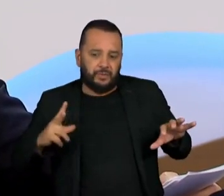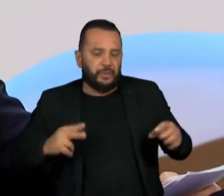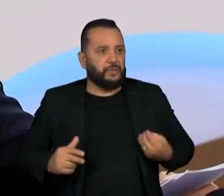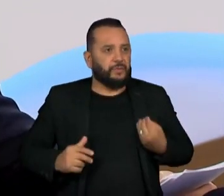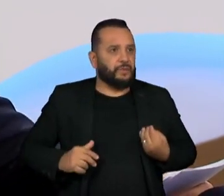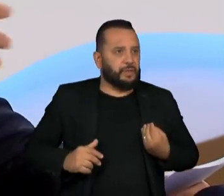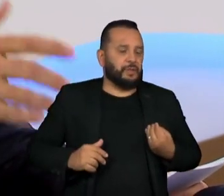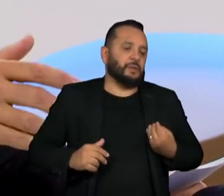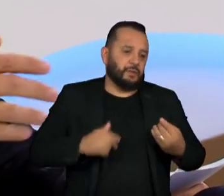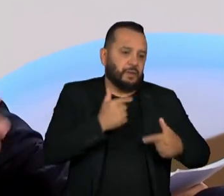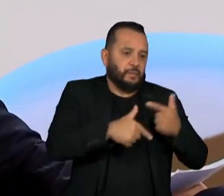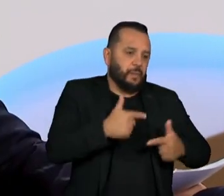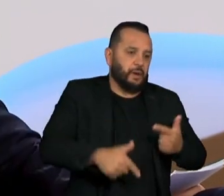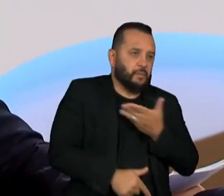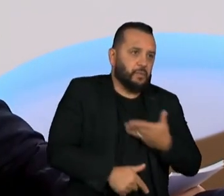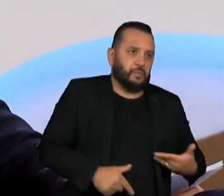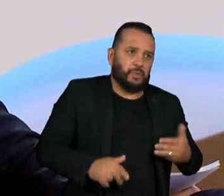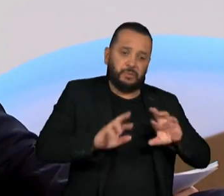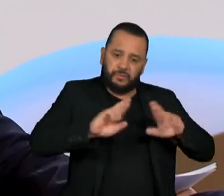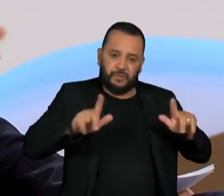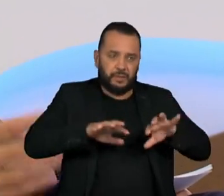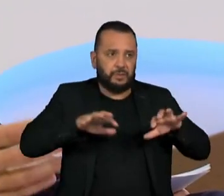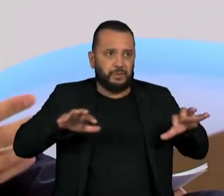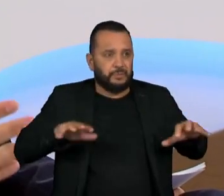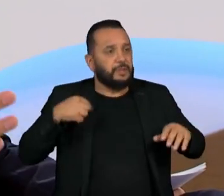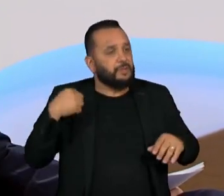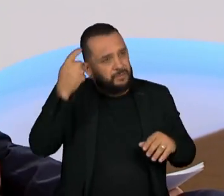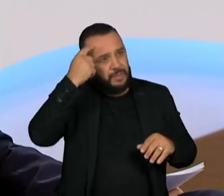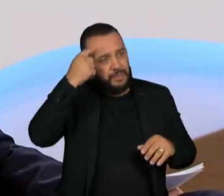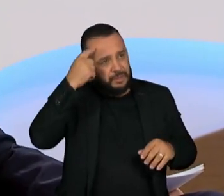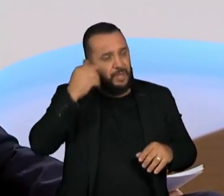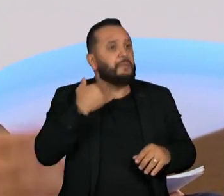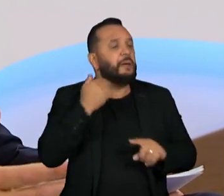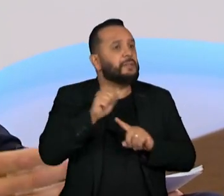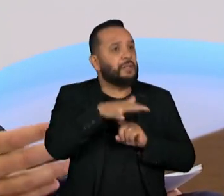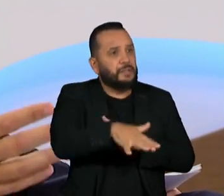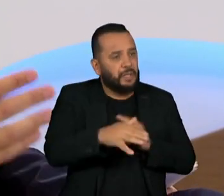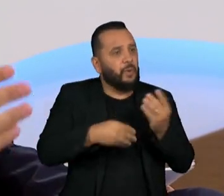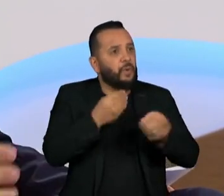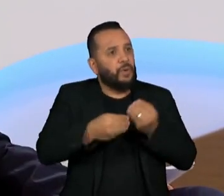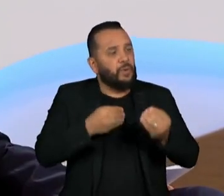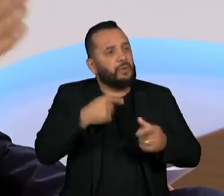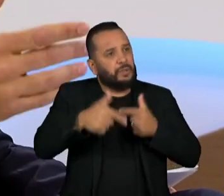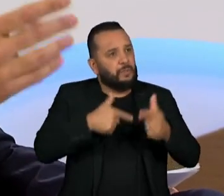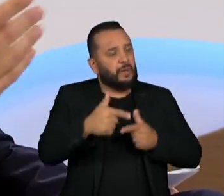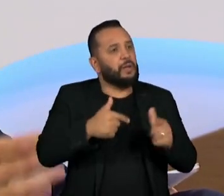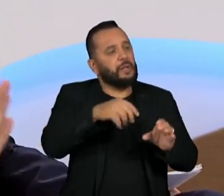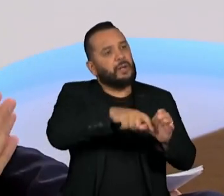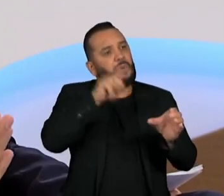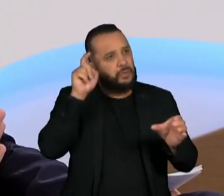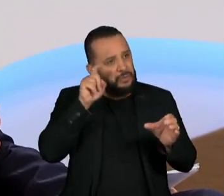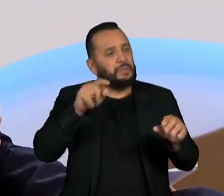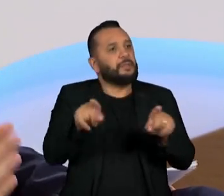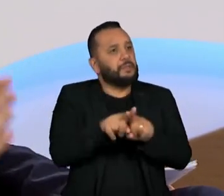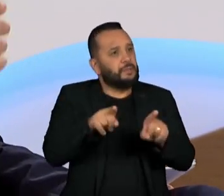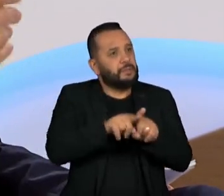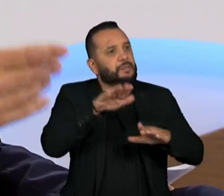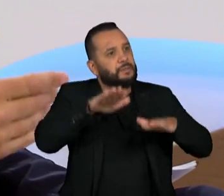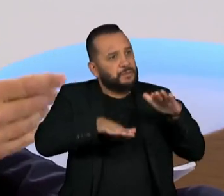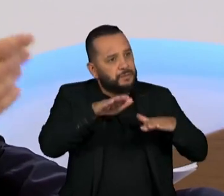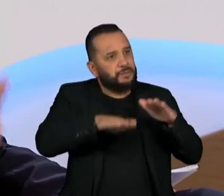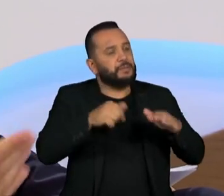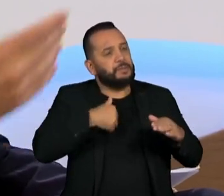pública, e eu acho que o que é importante é a gente pensar nas coisas que foram feitas no Banco Central, e como eu atuei com autonomia, e como inclusive atuei muitas vezes